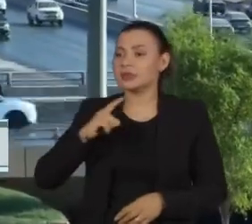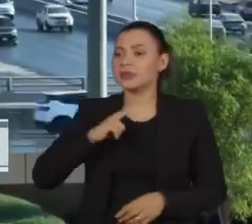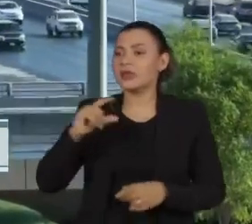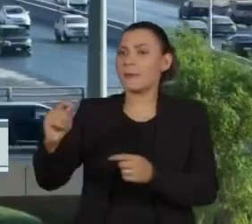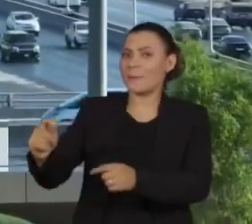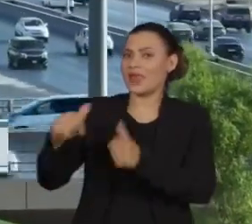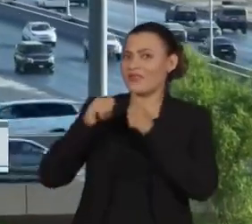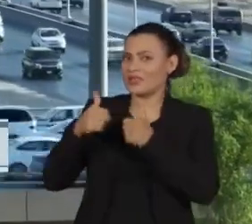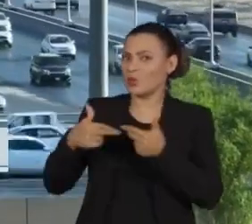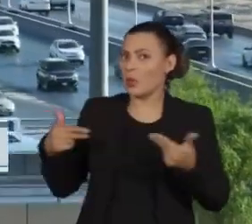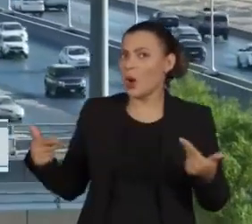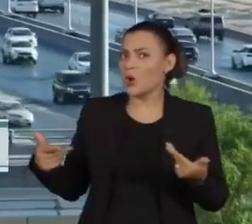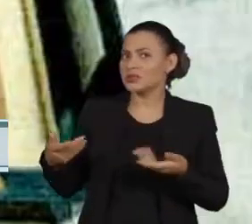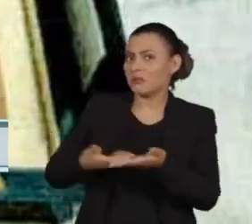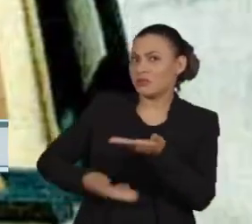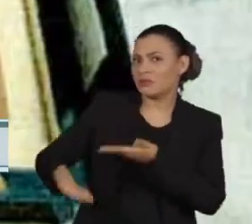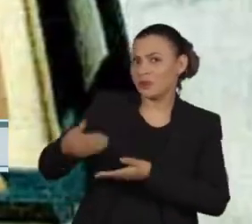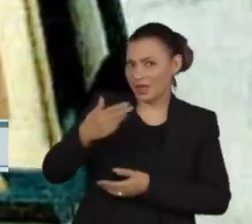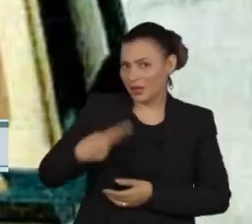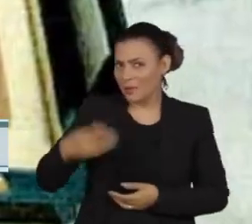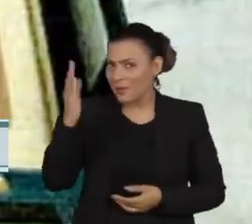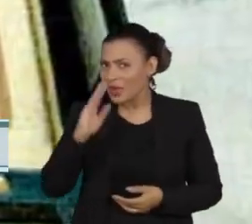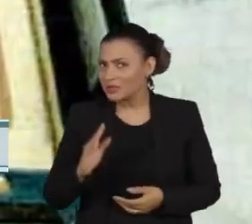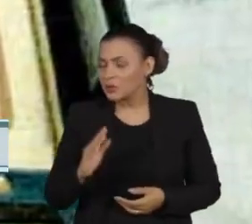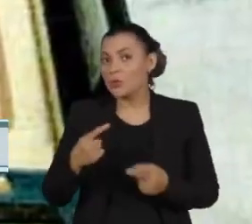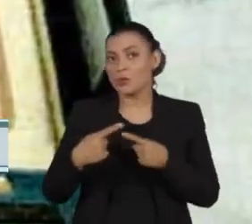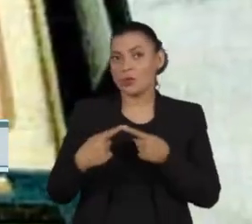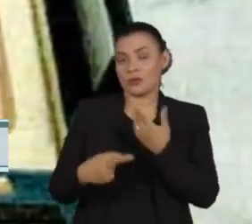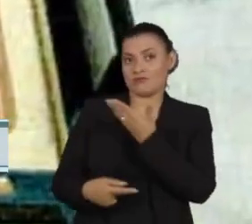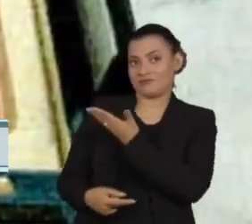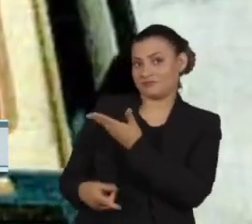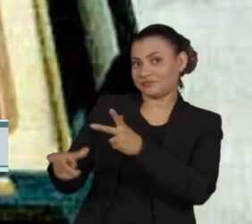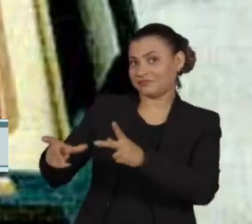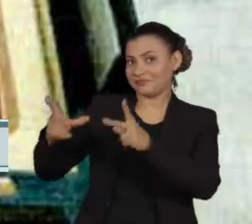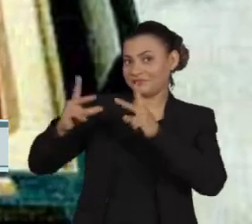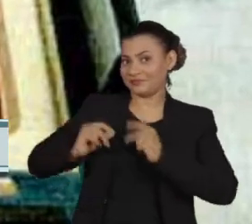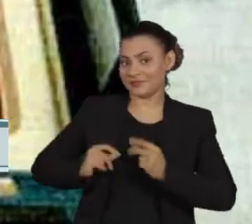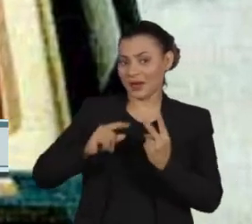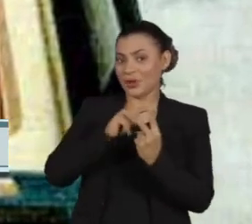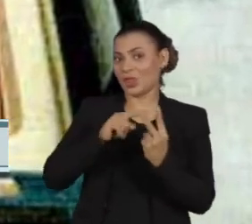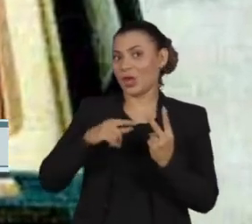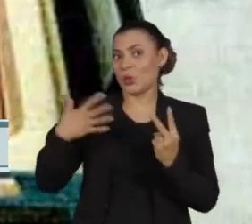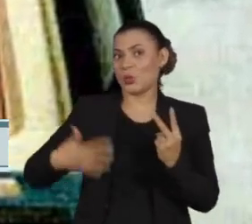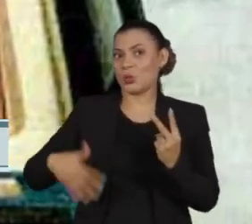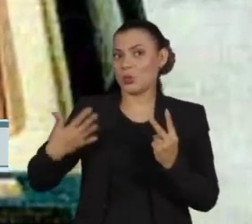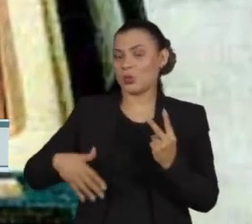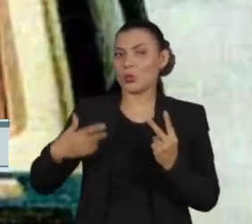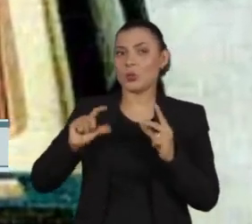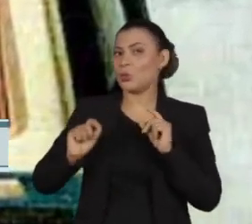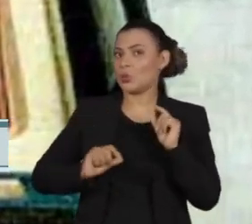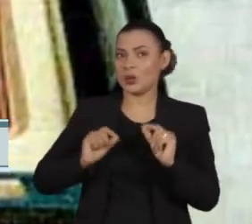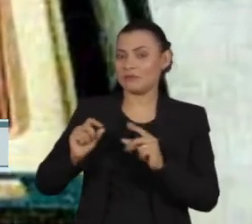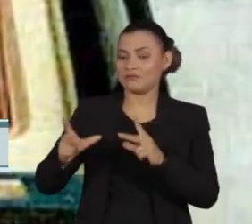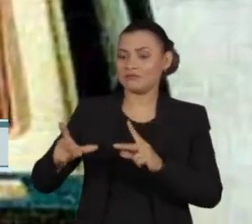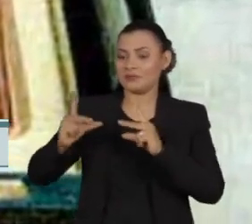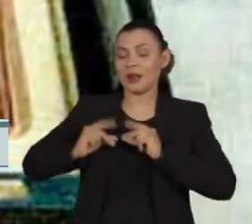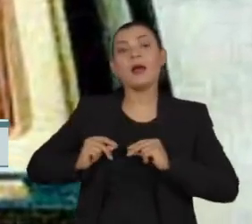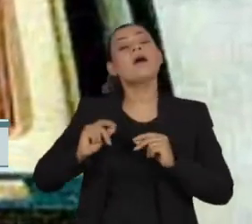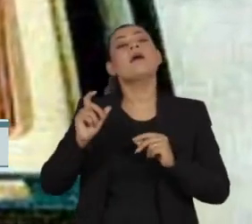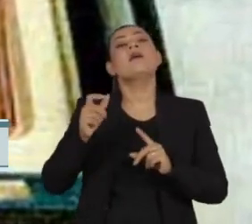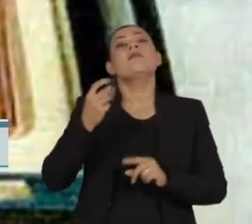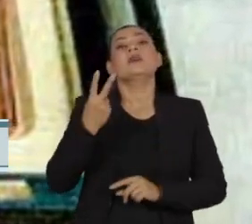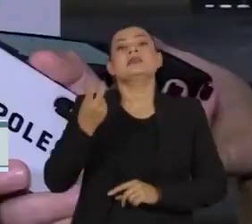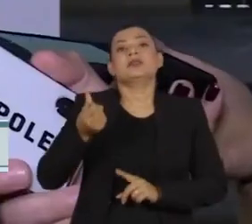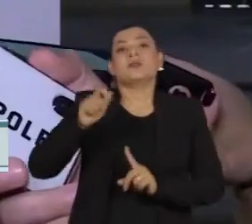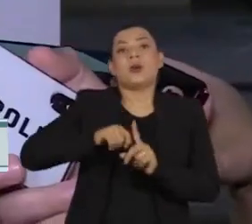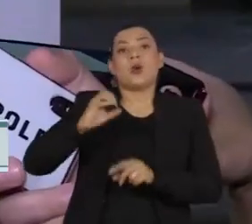vantagem em negócios no Brasil. Os conjuntos milionários de joias dados a Bolsonaro foram trazidos ao país em 26 de outubro de